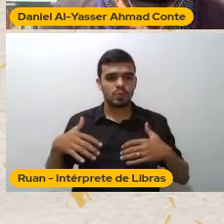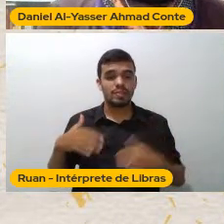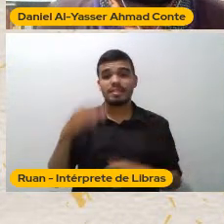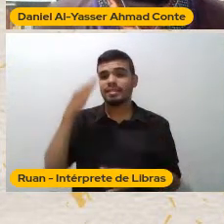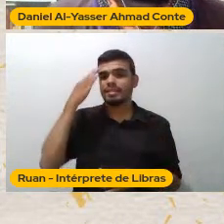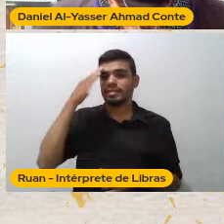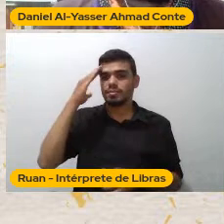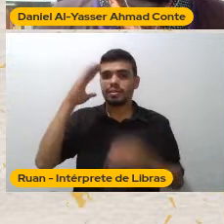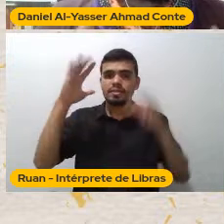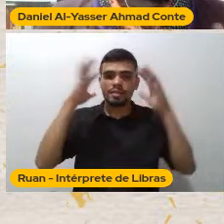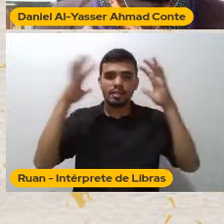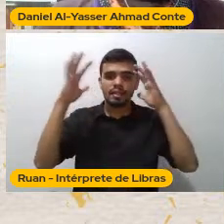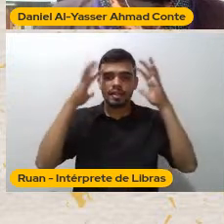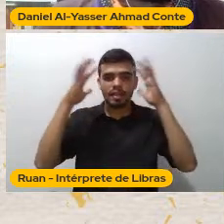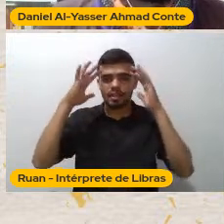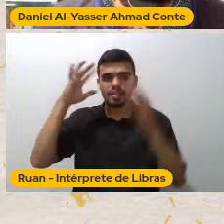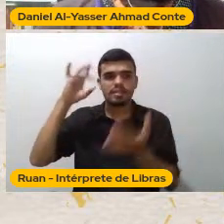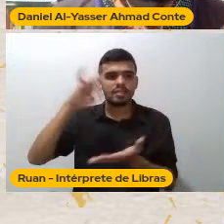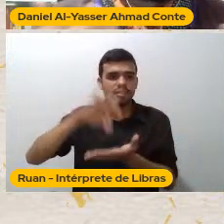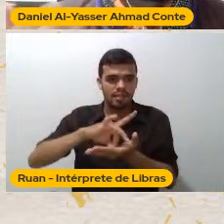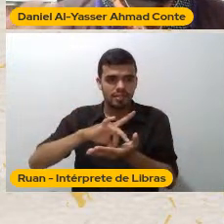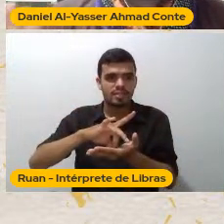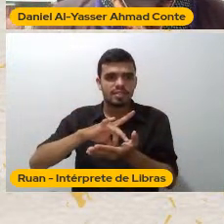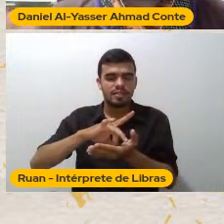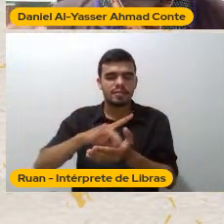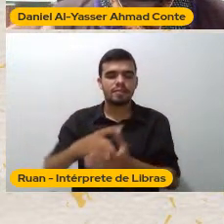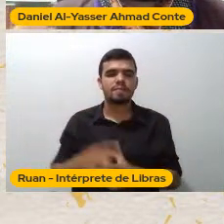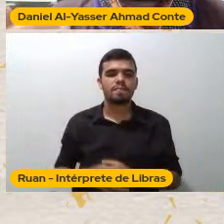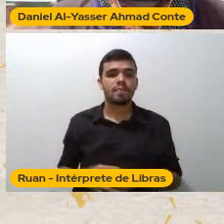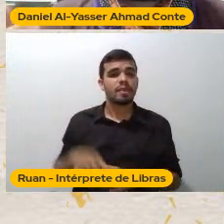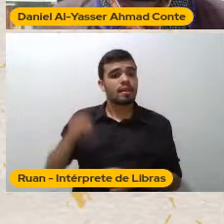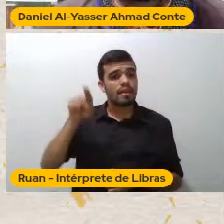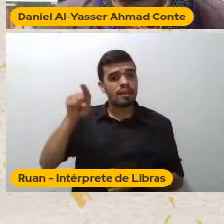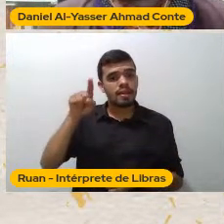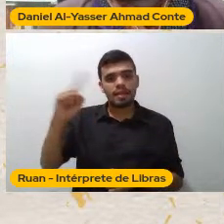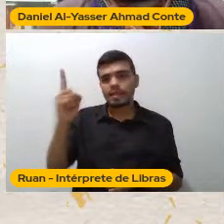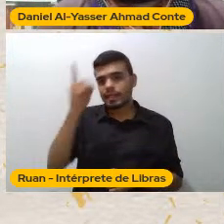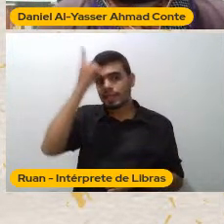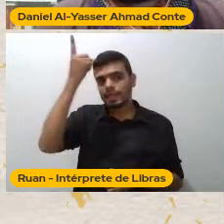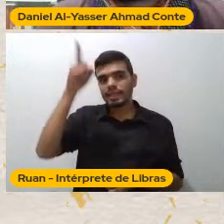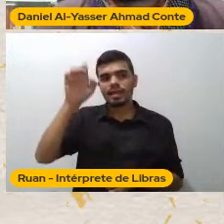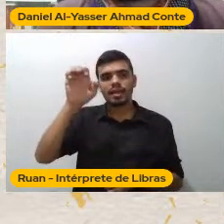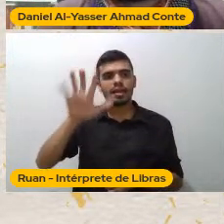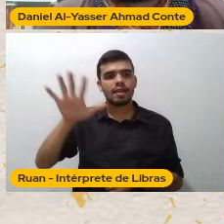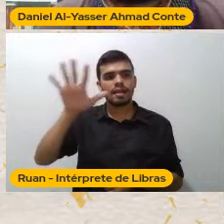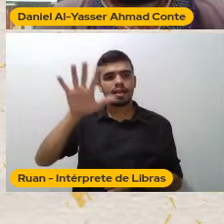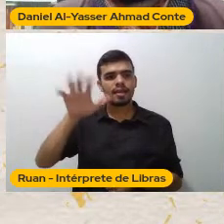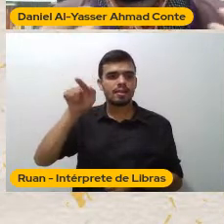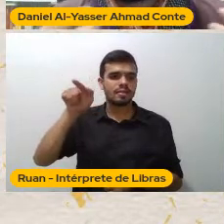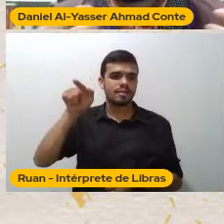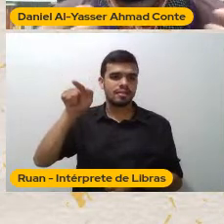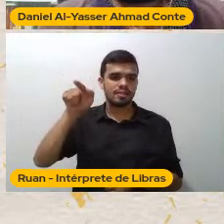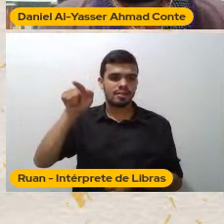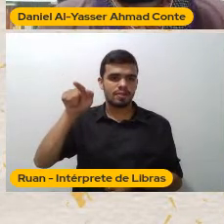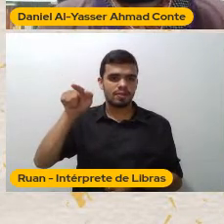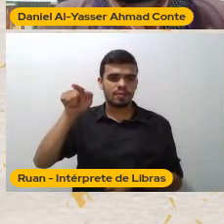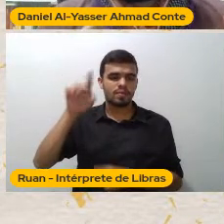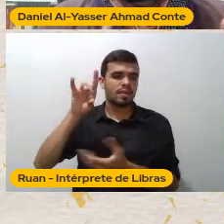nos circunda A partir do redimensionamento Ele cria Uma dimensão R Ou seja Cria uma dimensão Do real